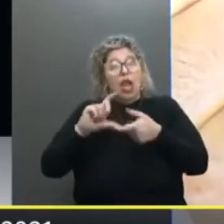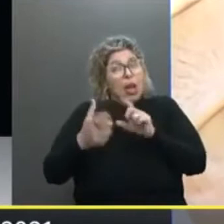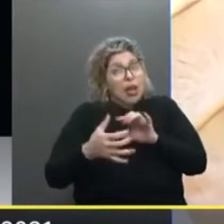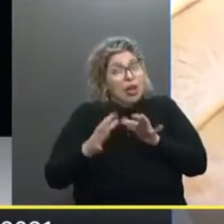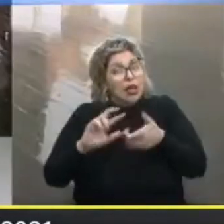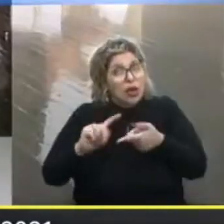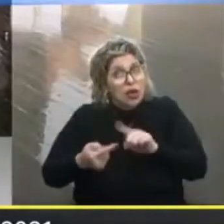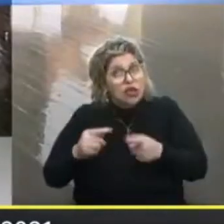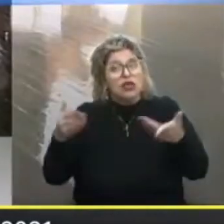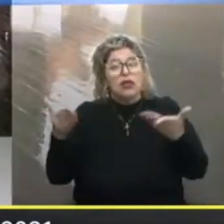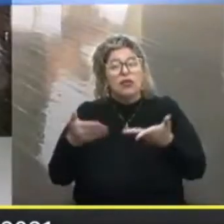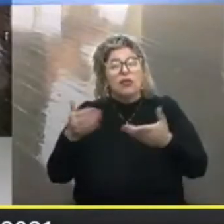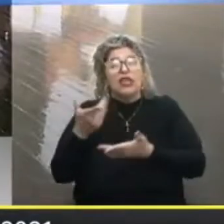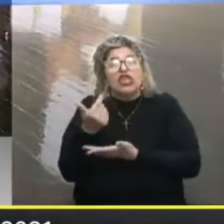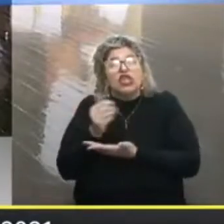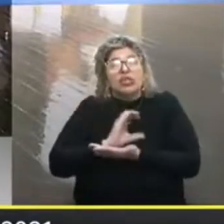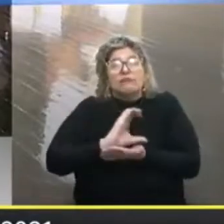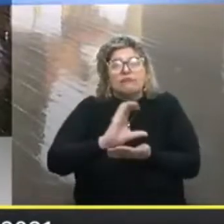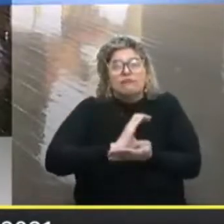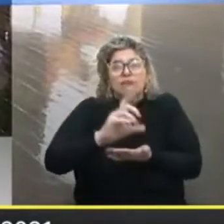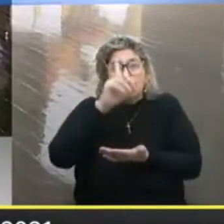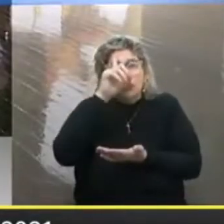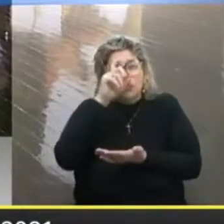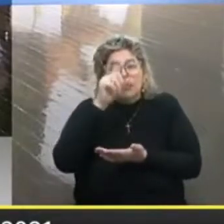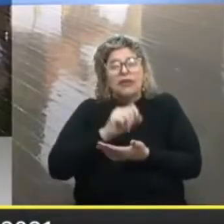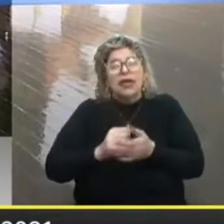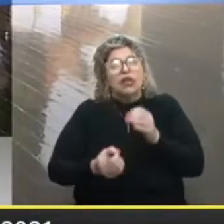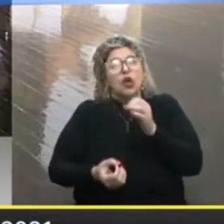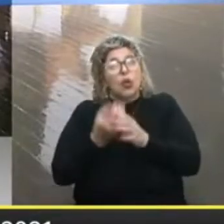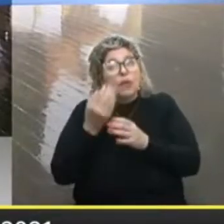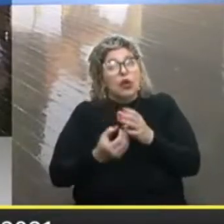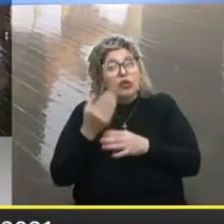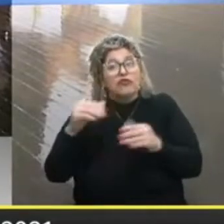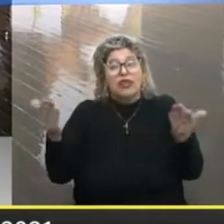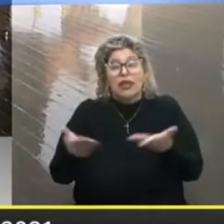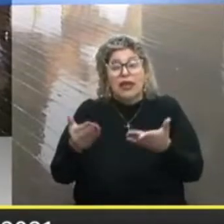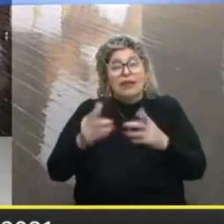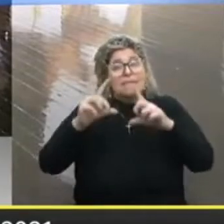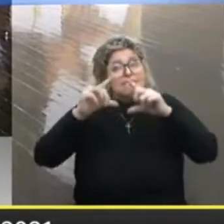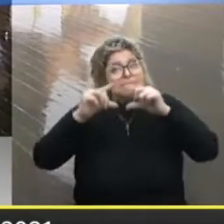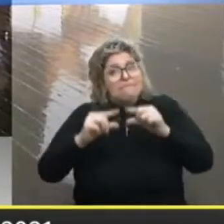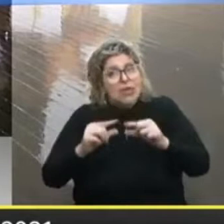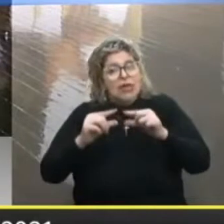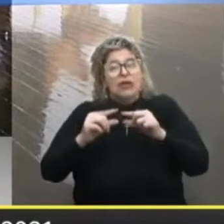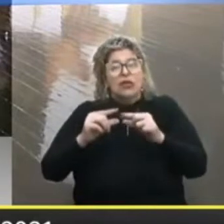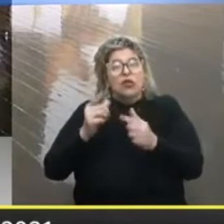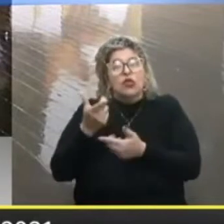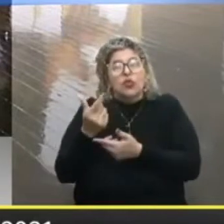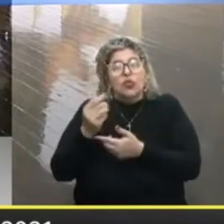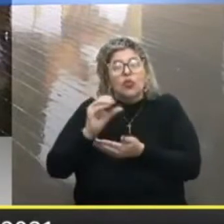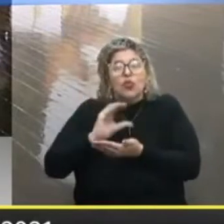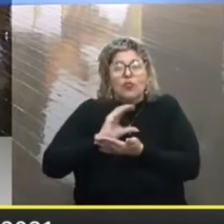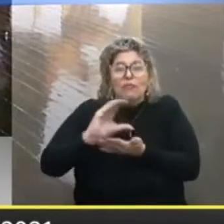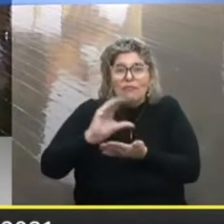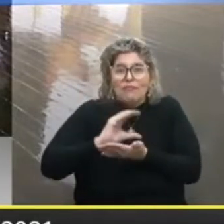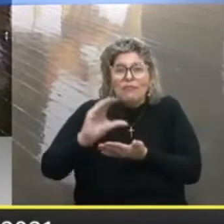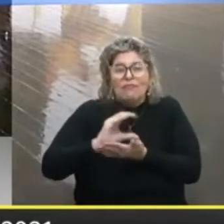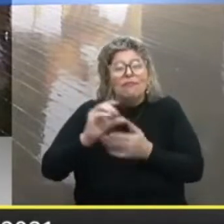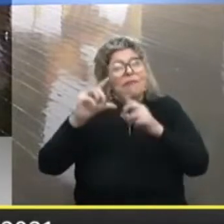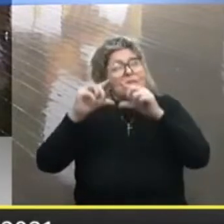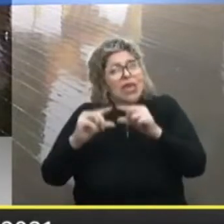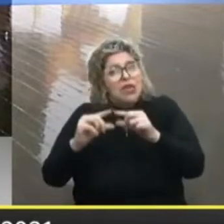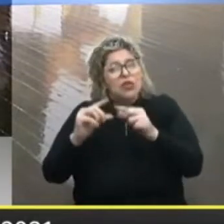Redistribuição De mais recursos Para hospitais Com maior produtividade E menos Para hospitais Com menor produtividade